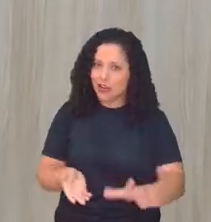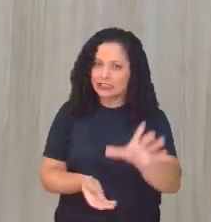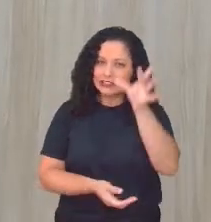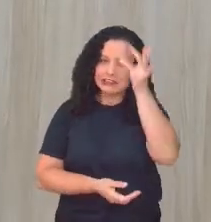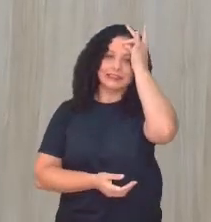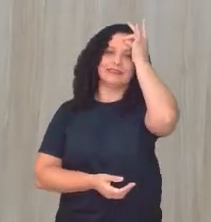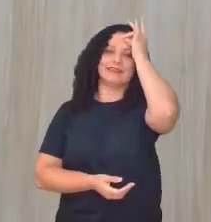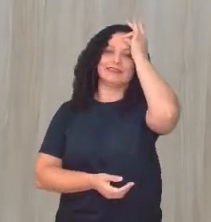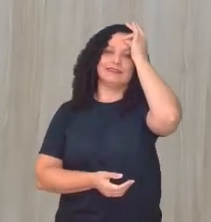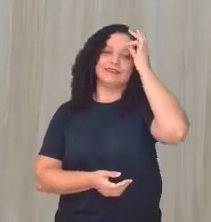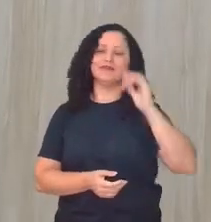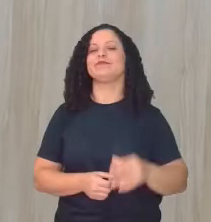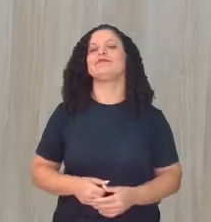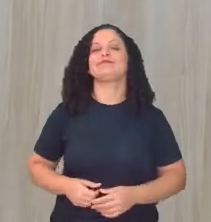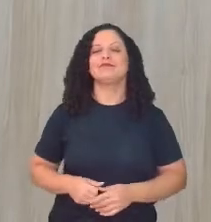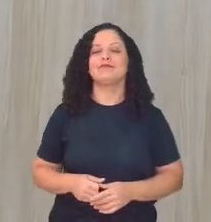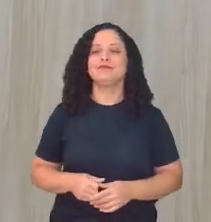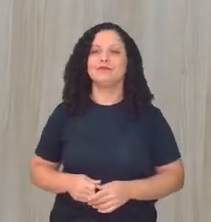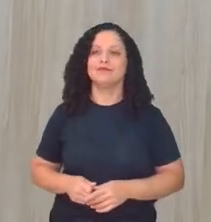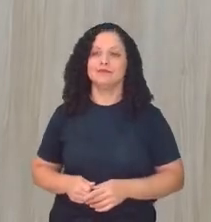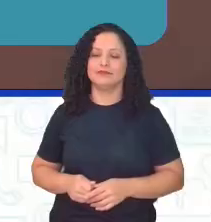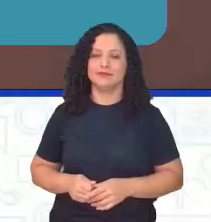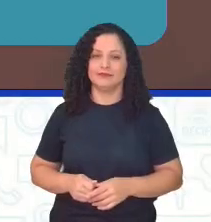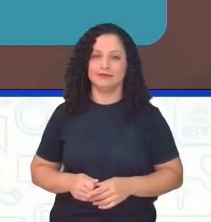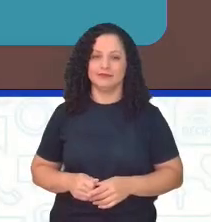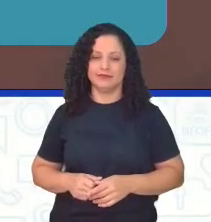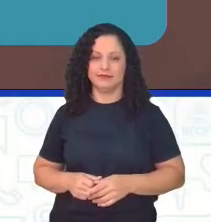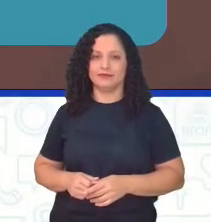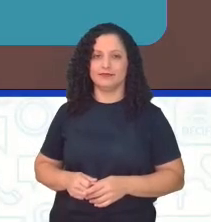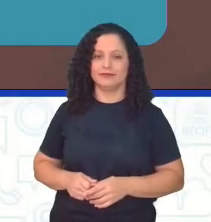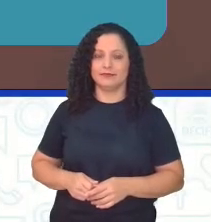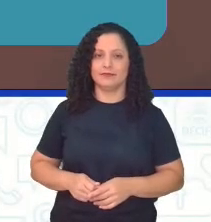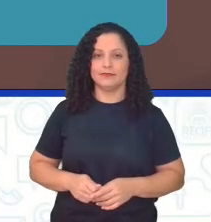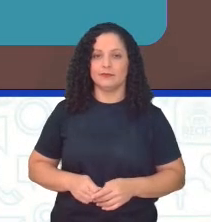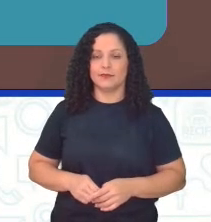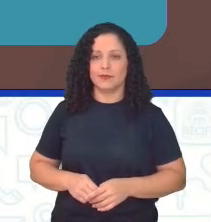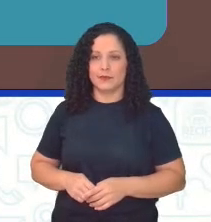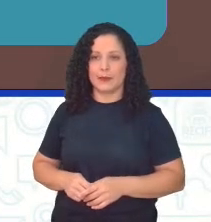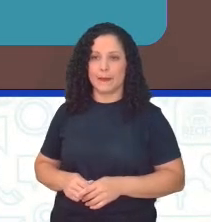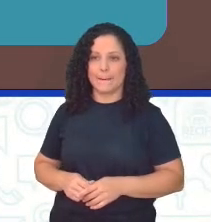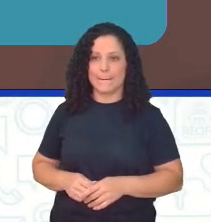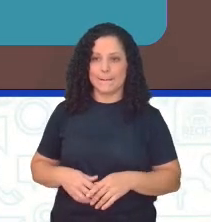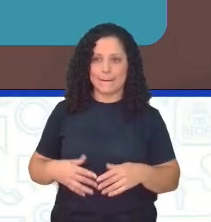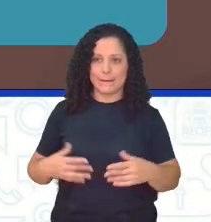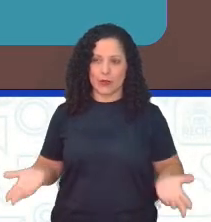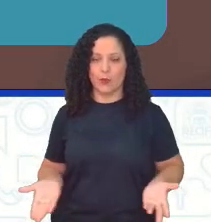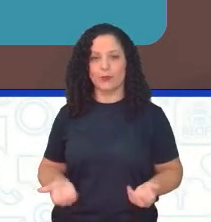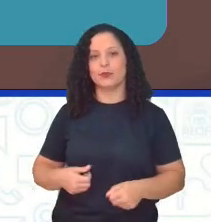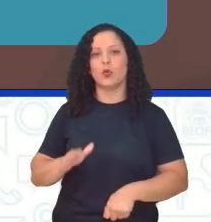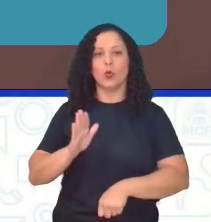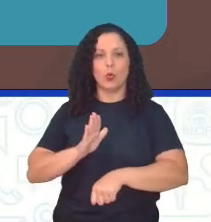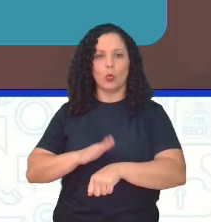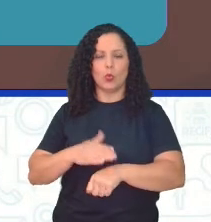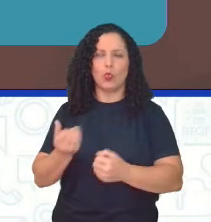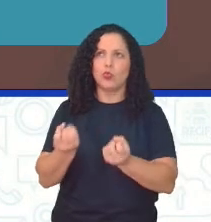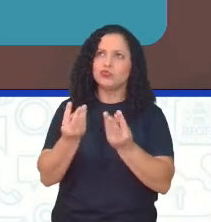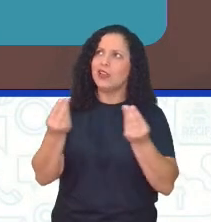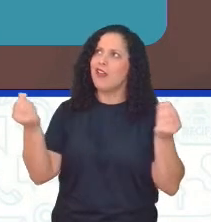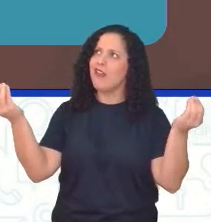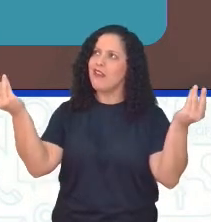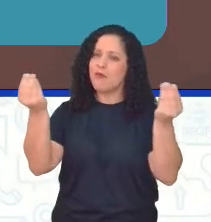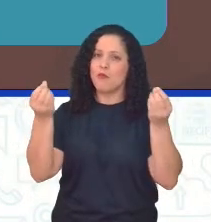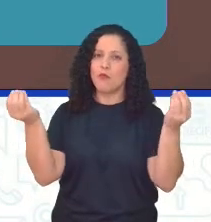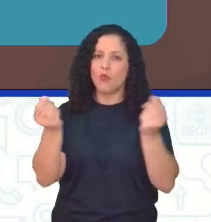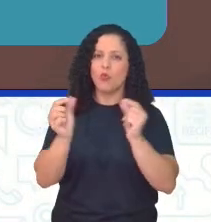Combinado, então, entre a gente. Volta para a tela aí, por favor. Ó, as condições do tempo podem agir como catalisador, com uma